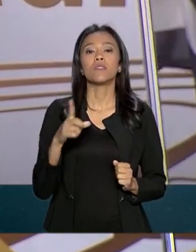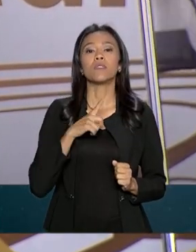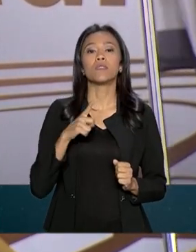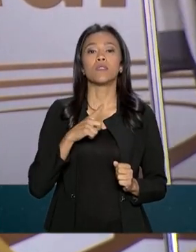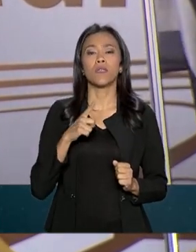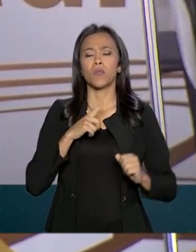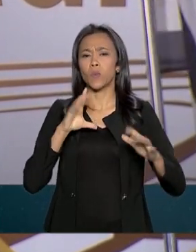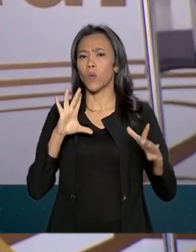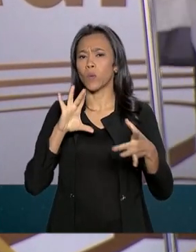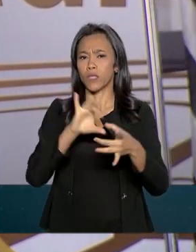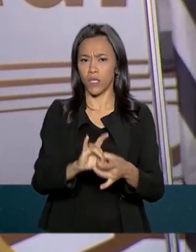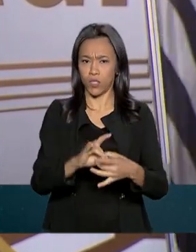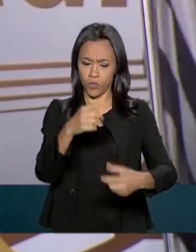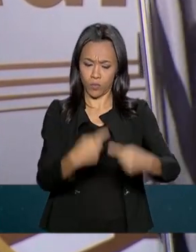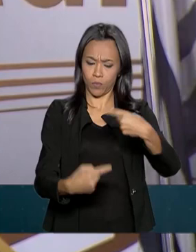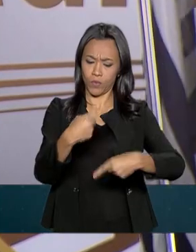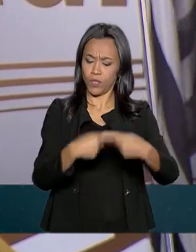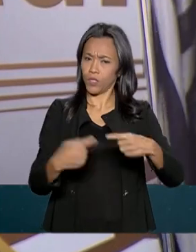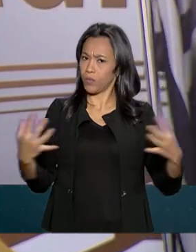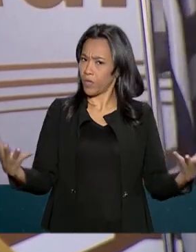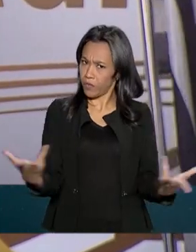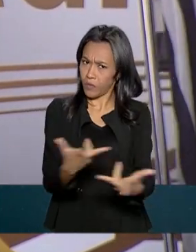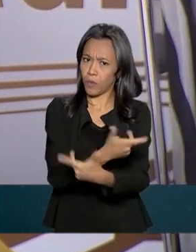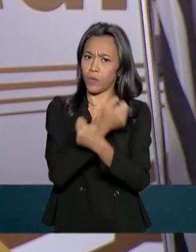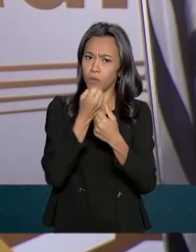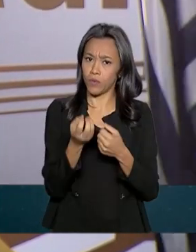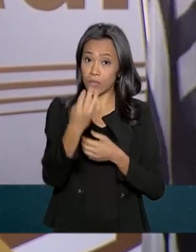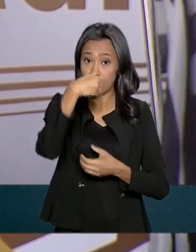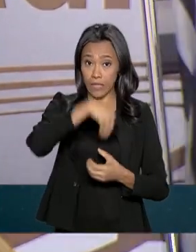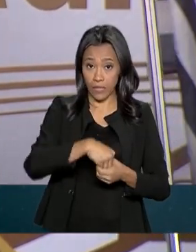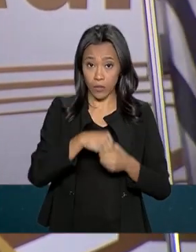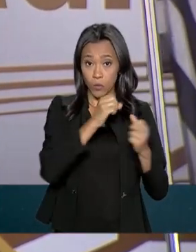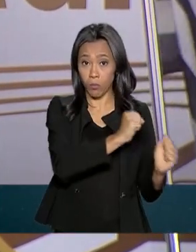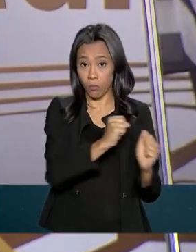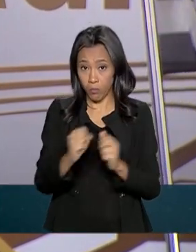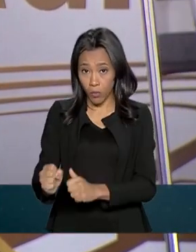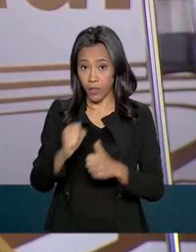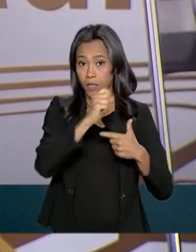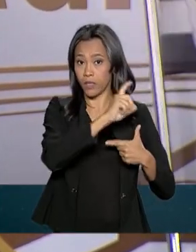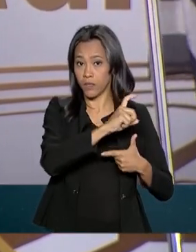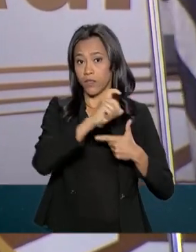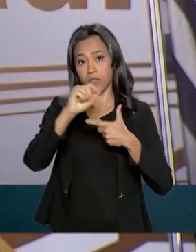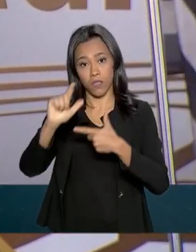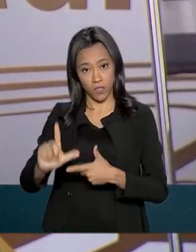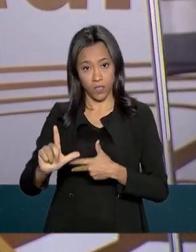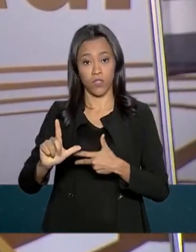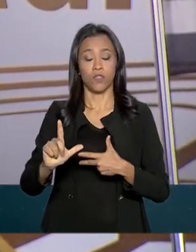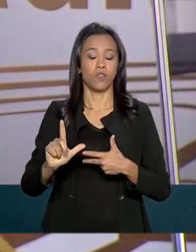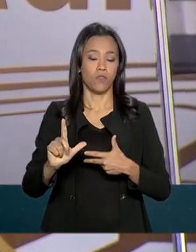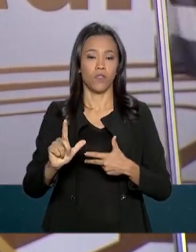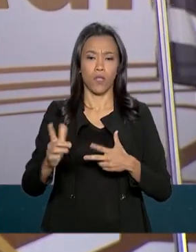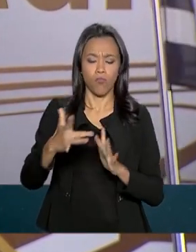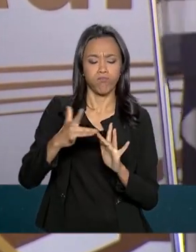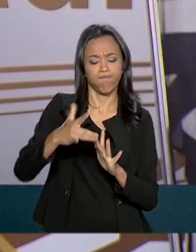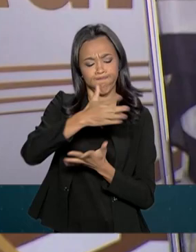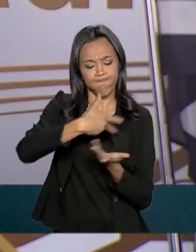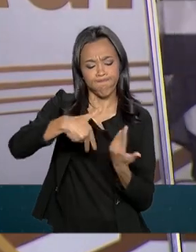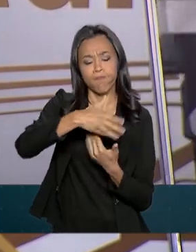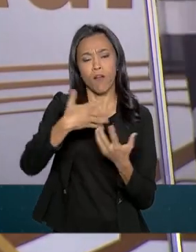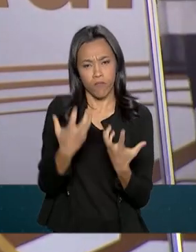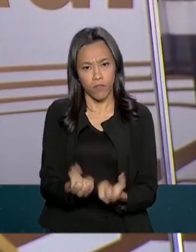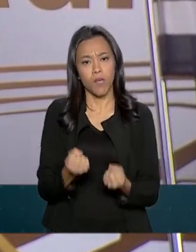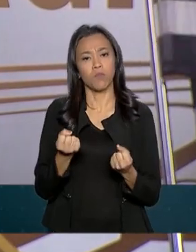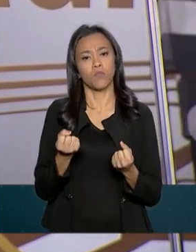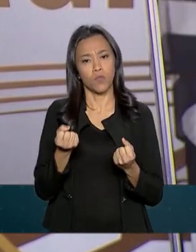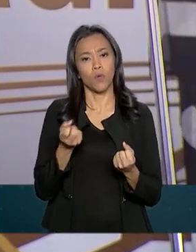político maravilhoso dentro do Executivo e do Legislativo, nós cumpriremos essa